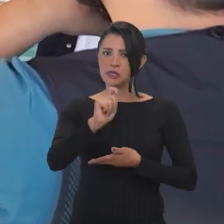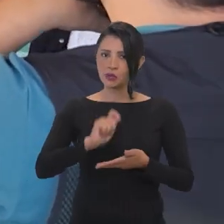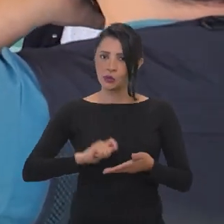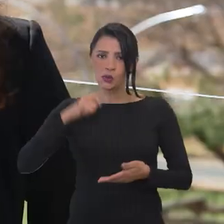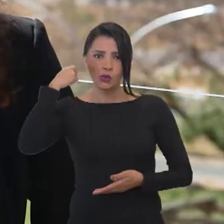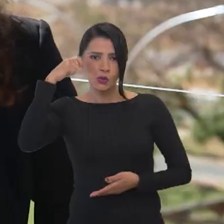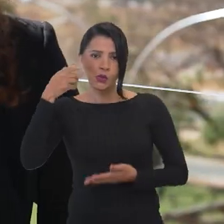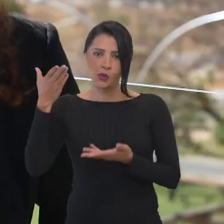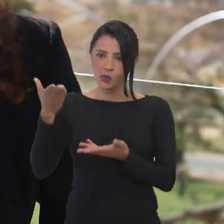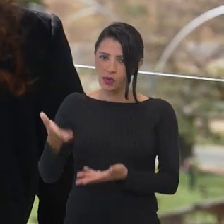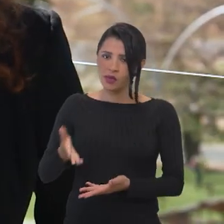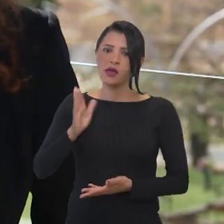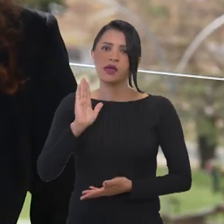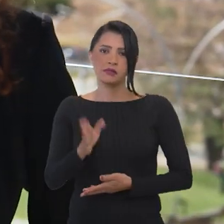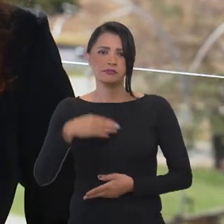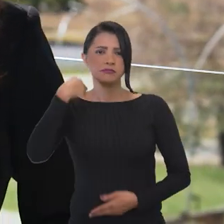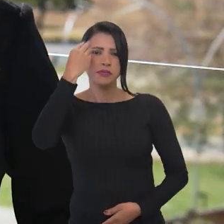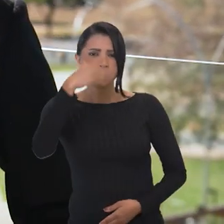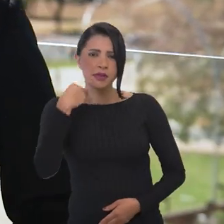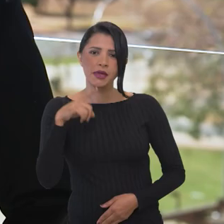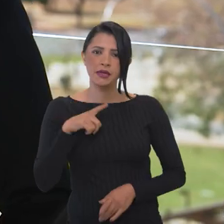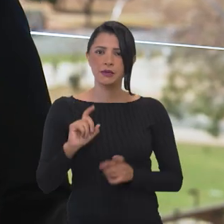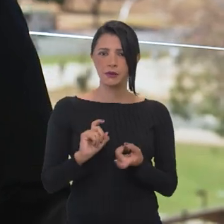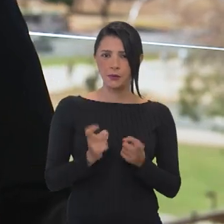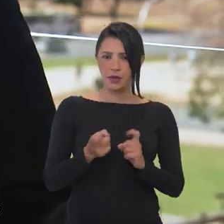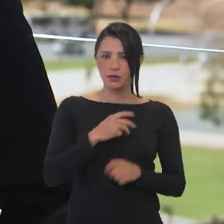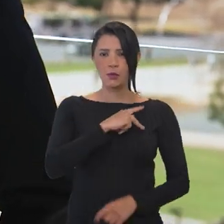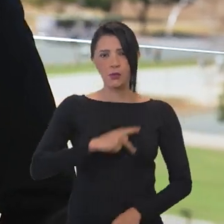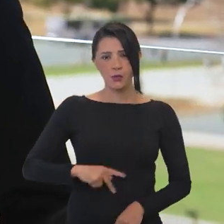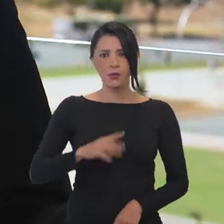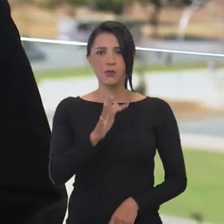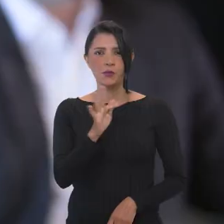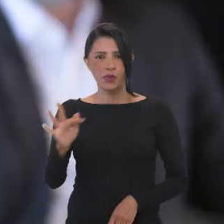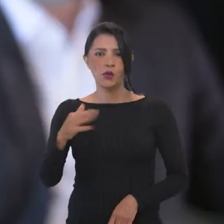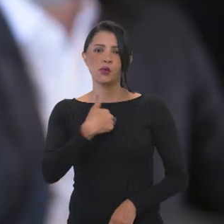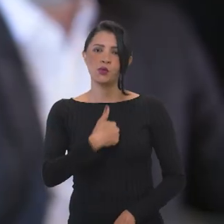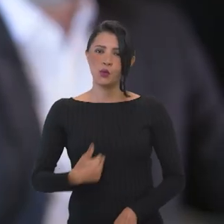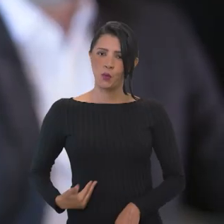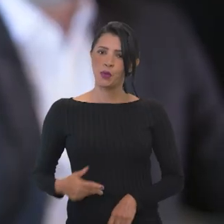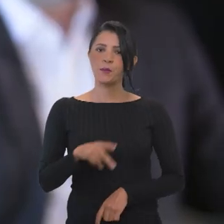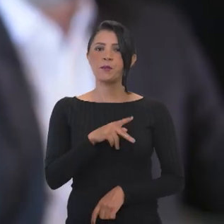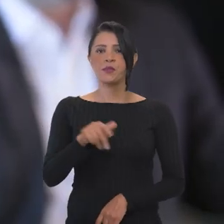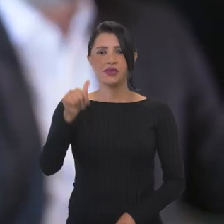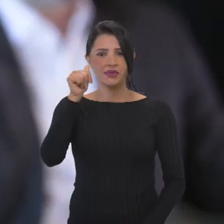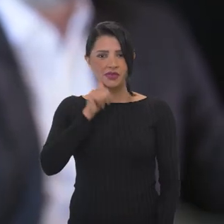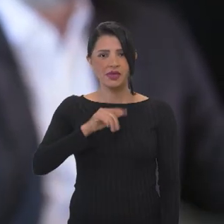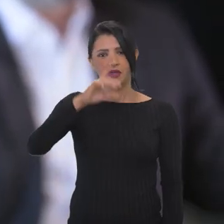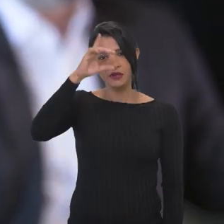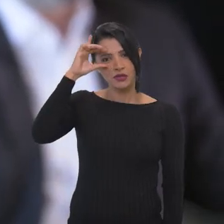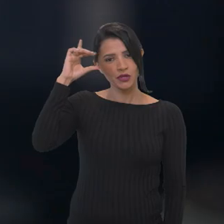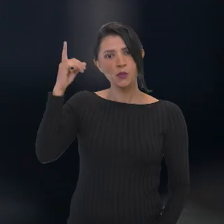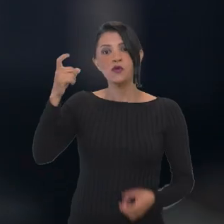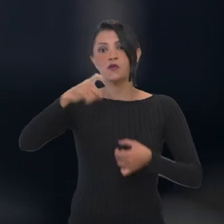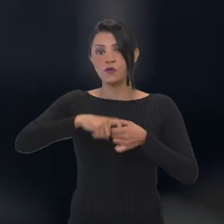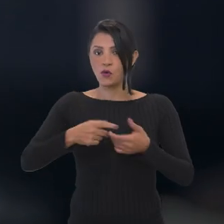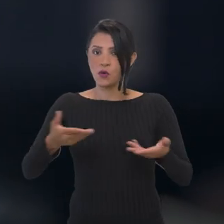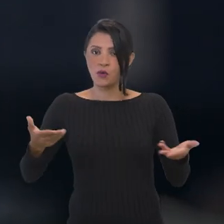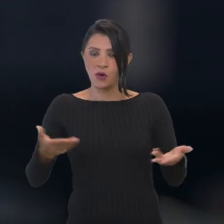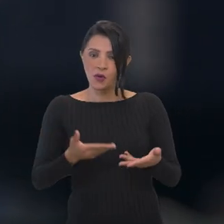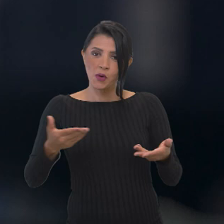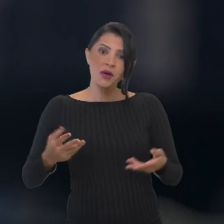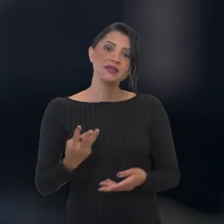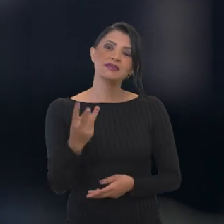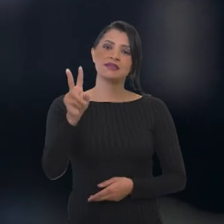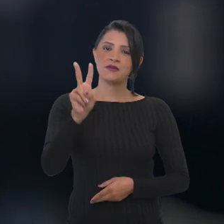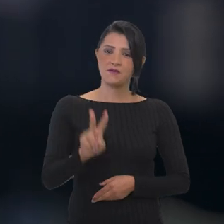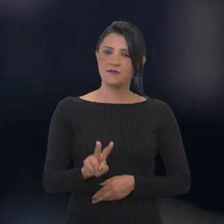e escritora, Esther Dweck já teve experiência na administração pública federal no governo da presidenta Dilma Rousseff e volta